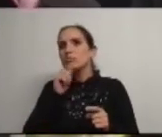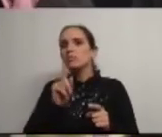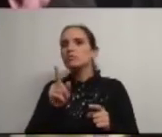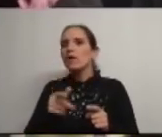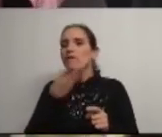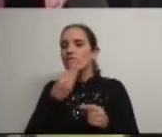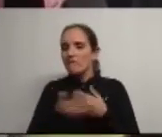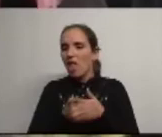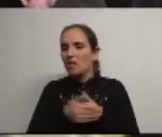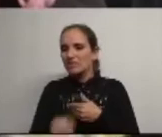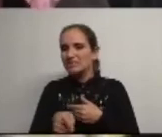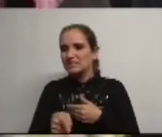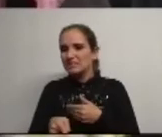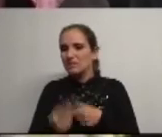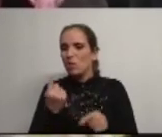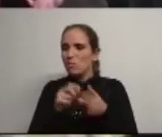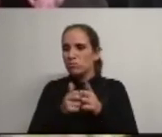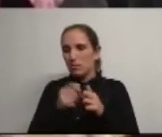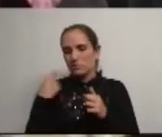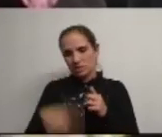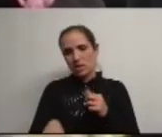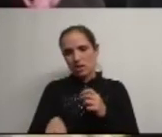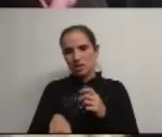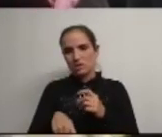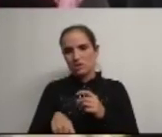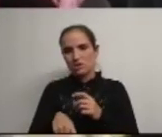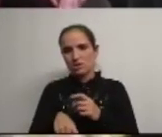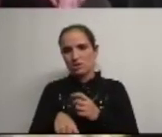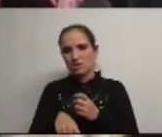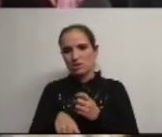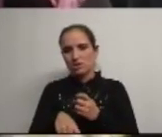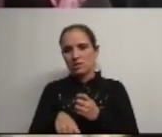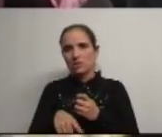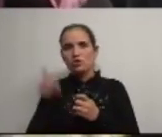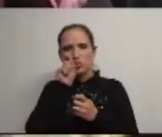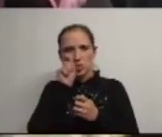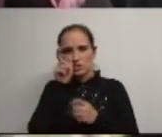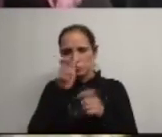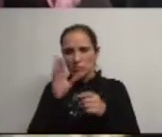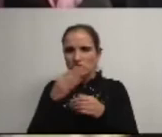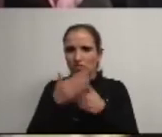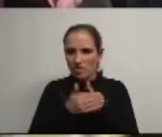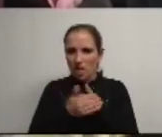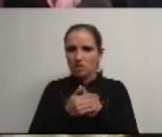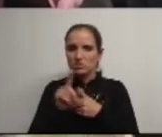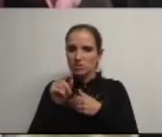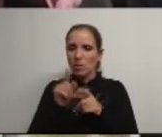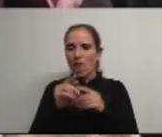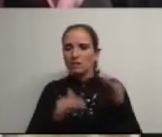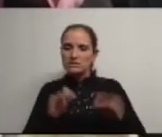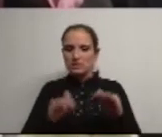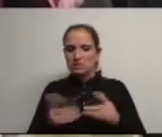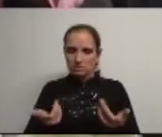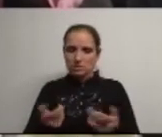e esta calçada tem alguns problemas de segurança para as pessoas mais idosas e mesmo de estabilidade